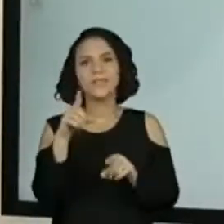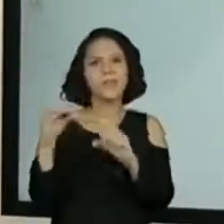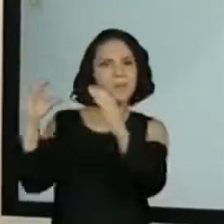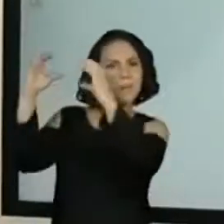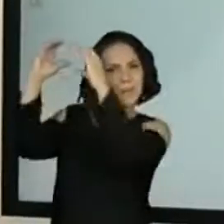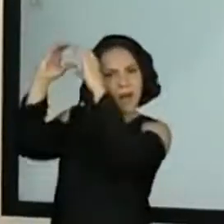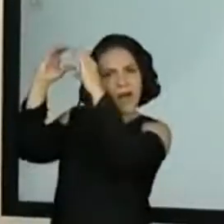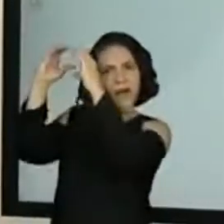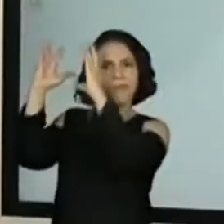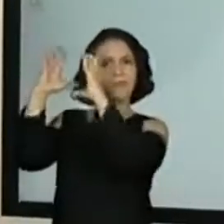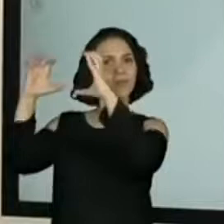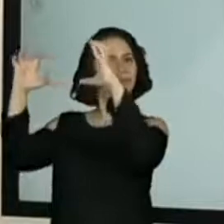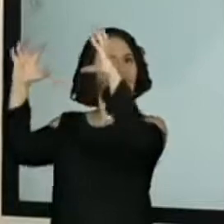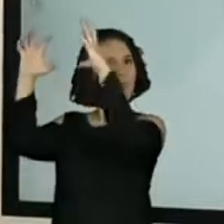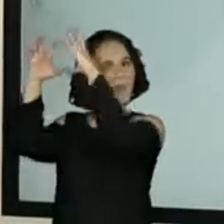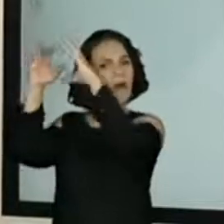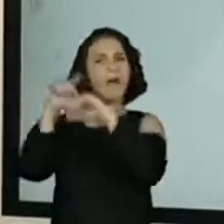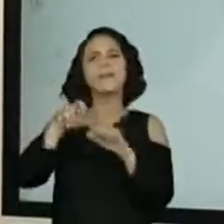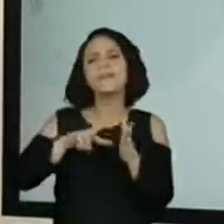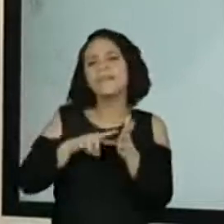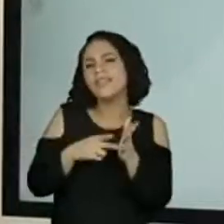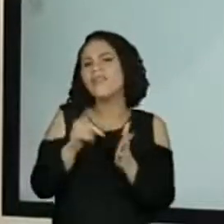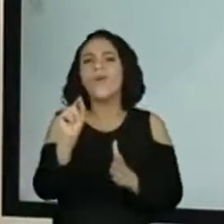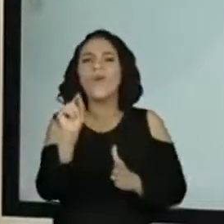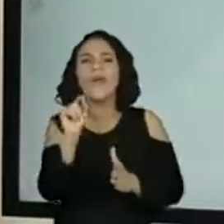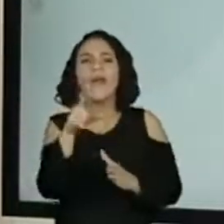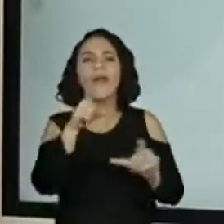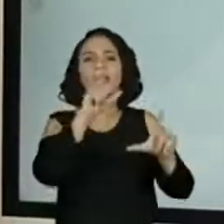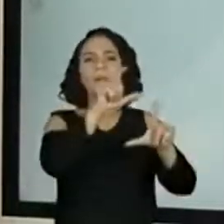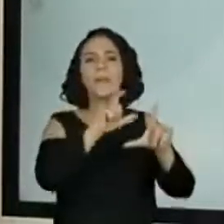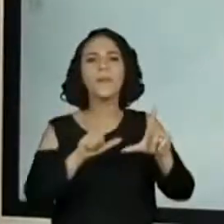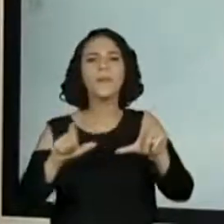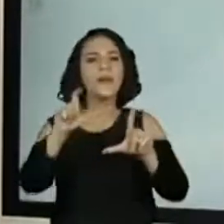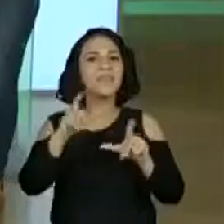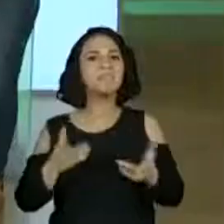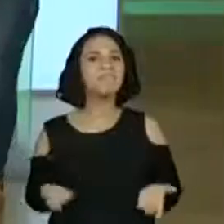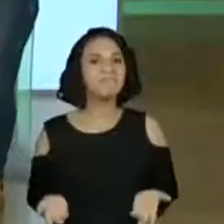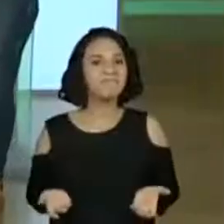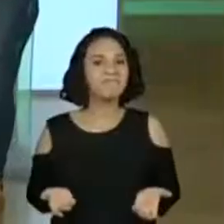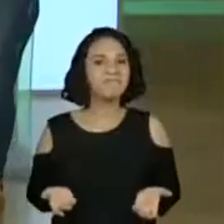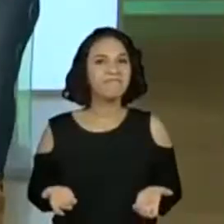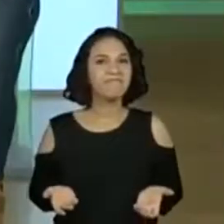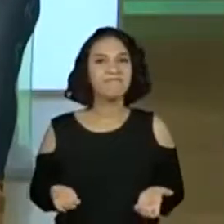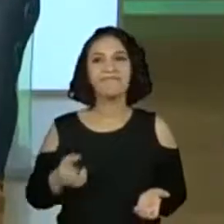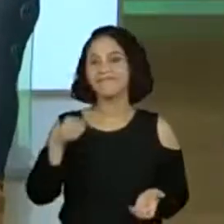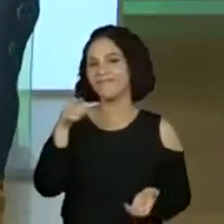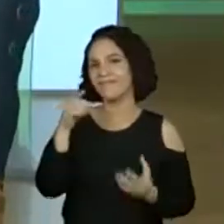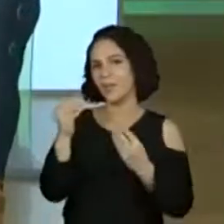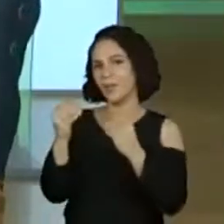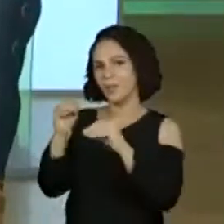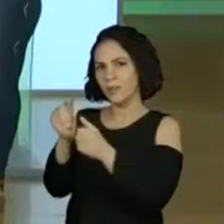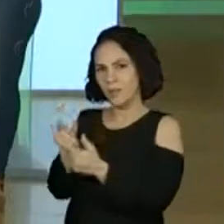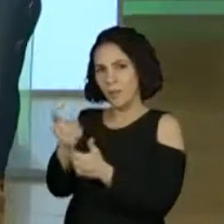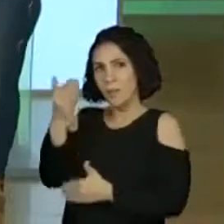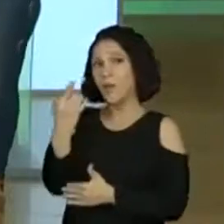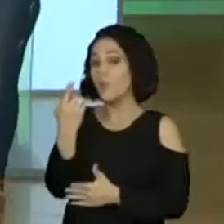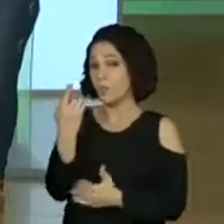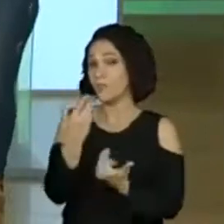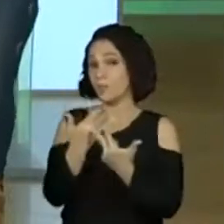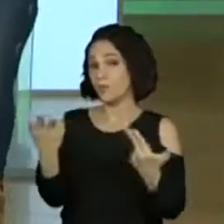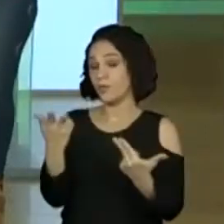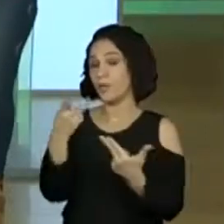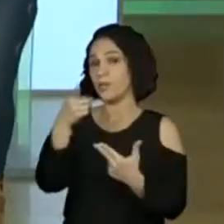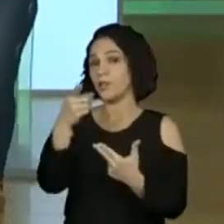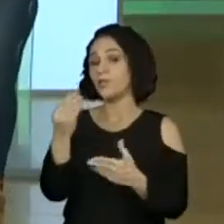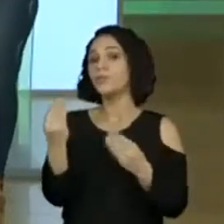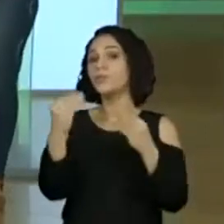representam nas histórias em quadrinhos? Eles estão falando apenas uma coisa ali por enquanto, tá,